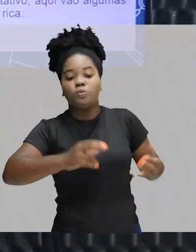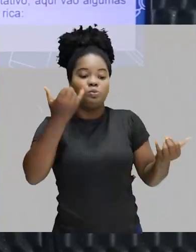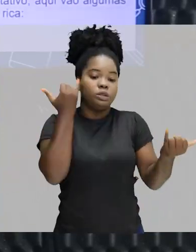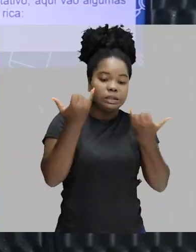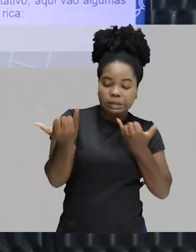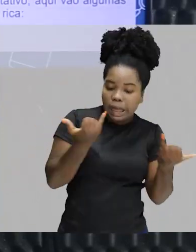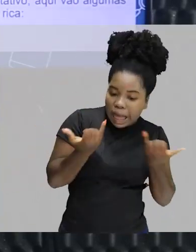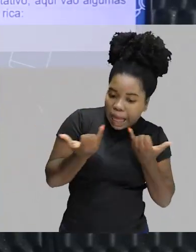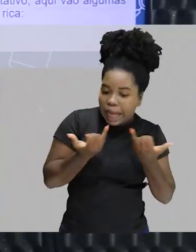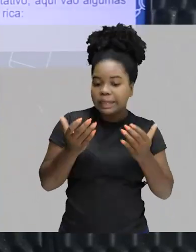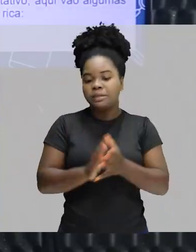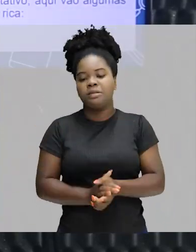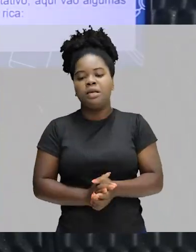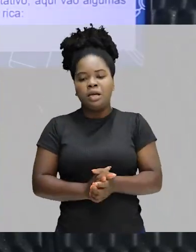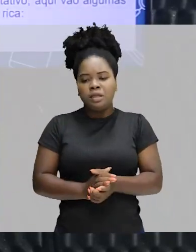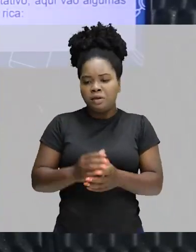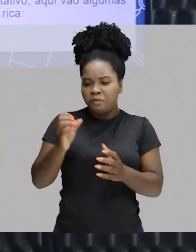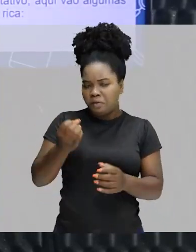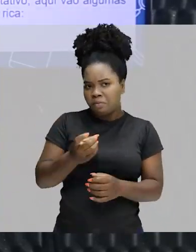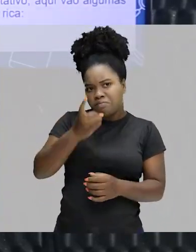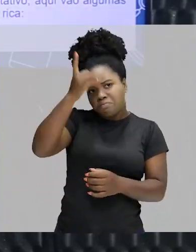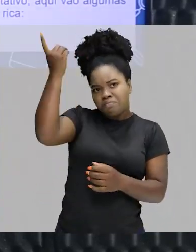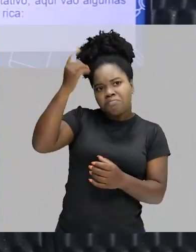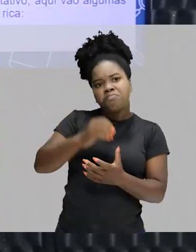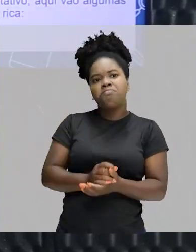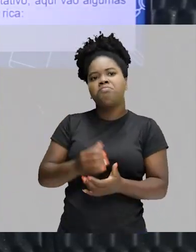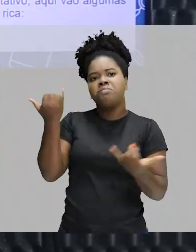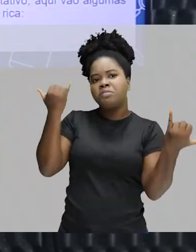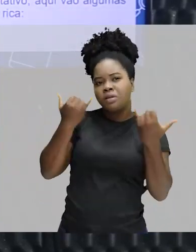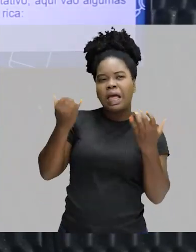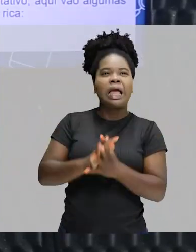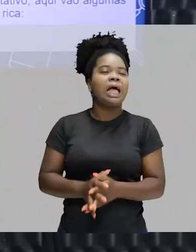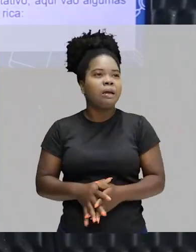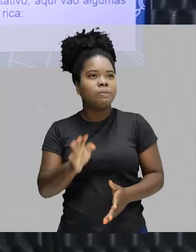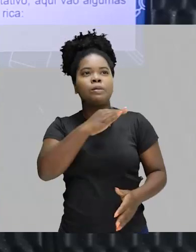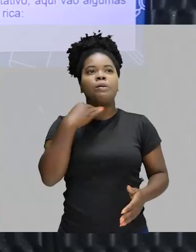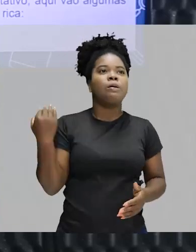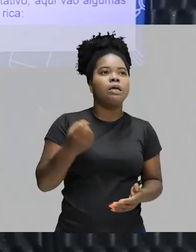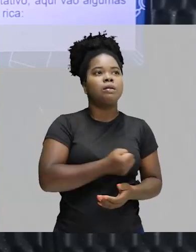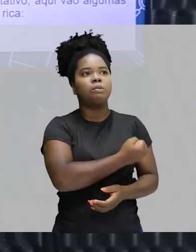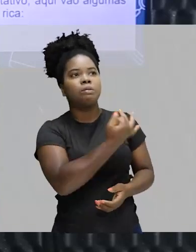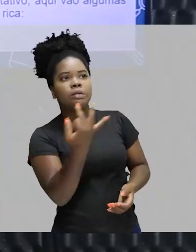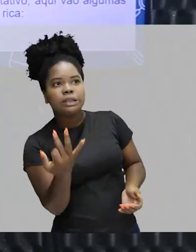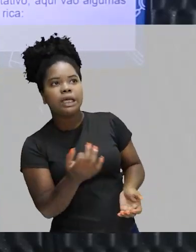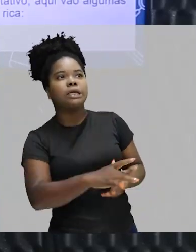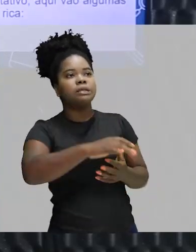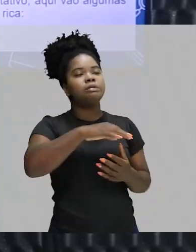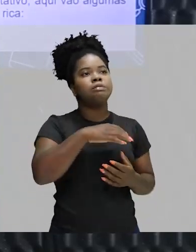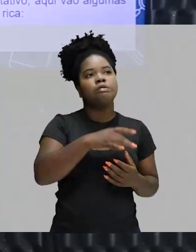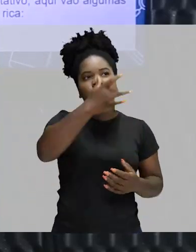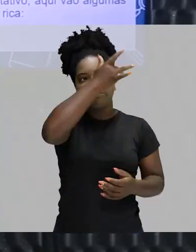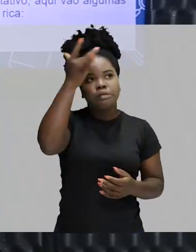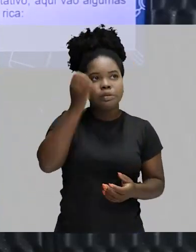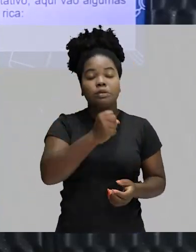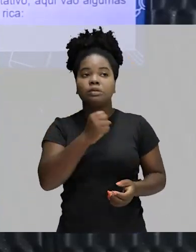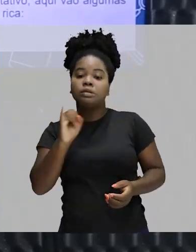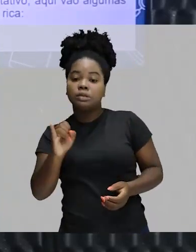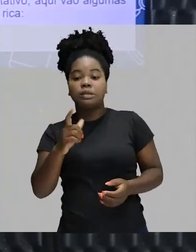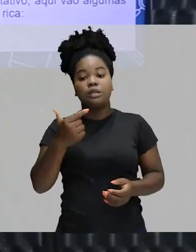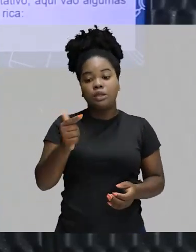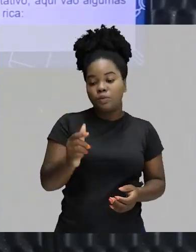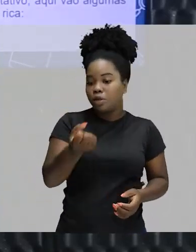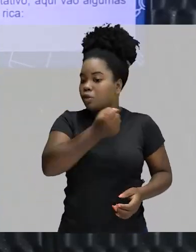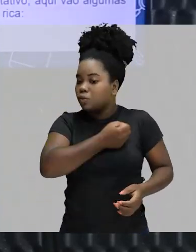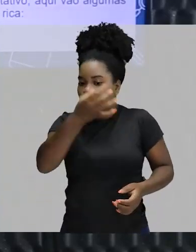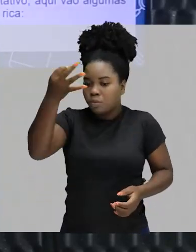Não vão inventar dados aí, ah, a pandemia morreram tantas pessoas, se você não tem um número aproximado, ou um número exato, que